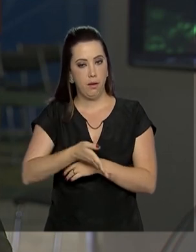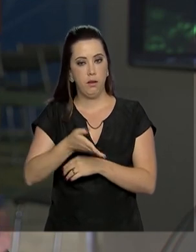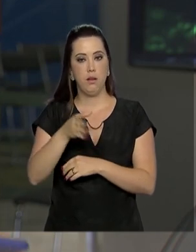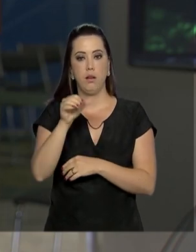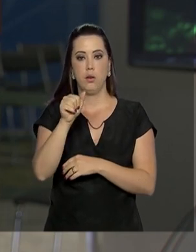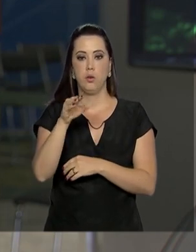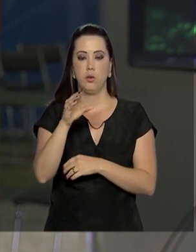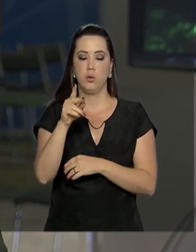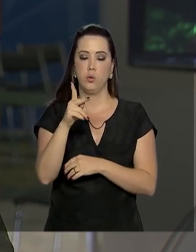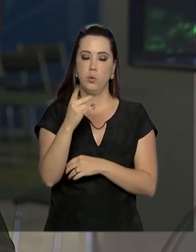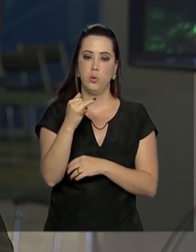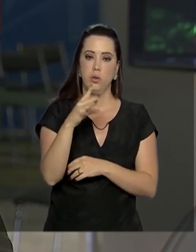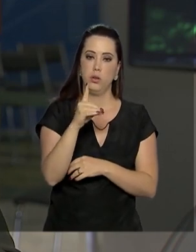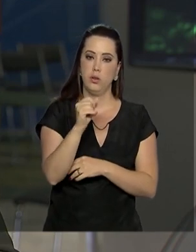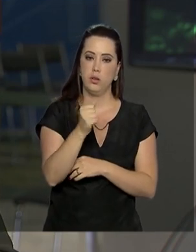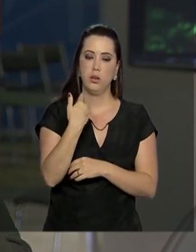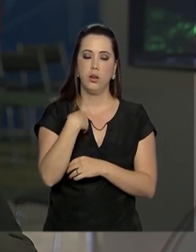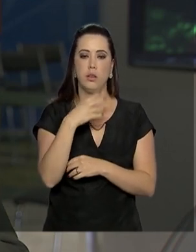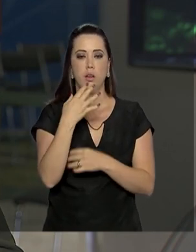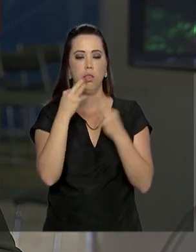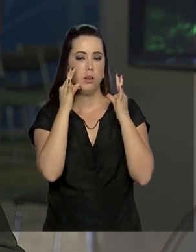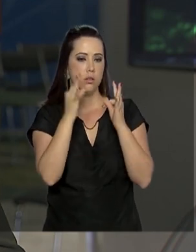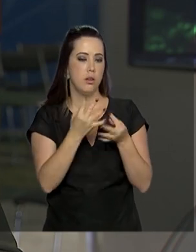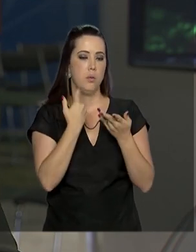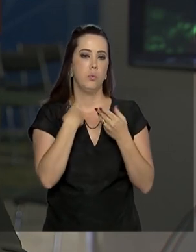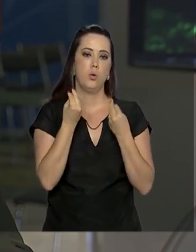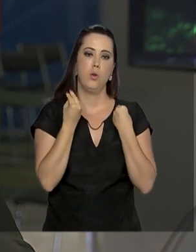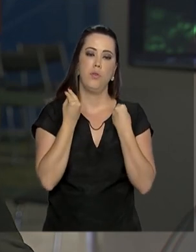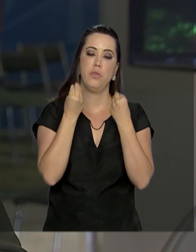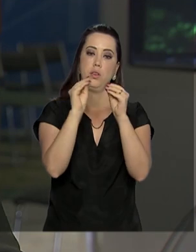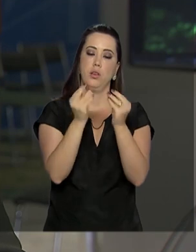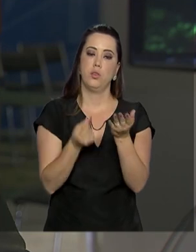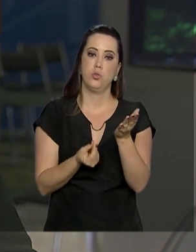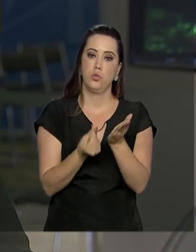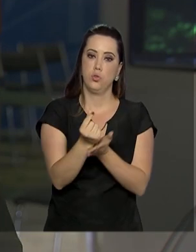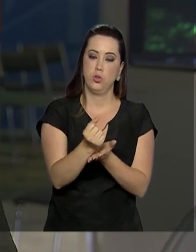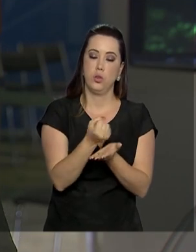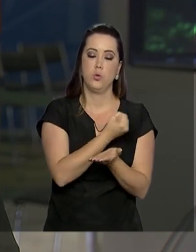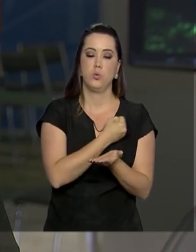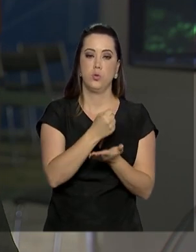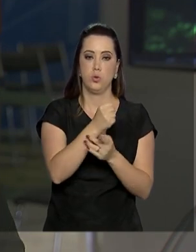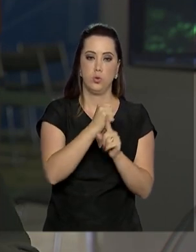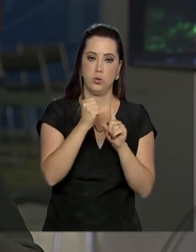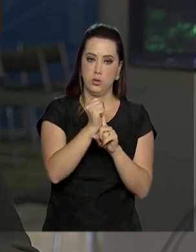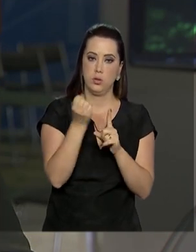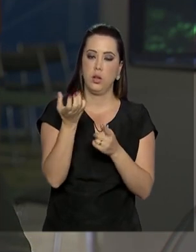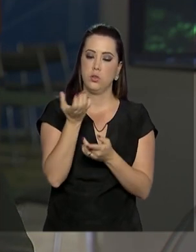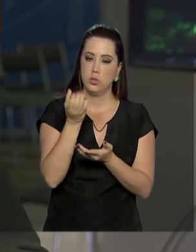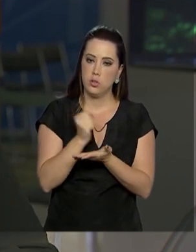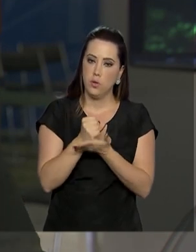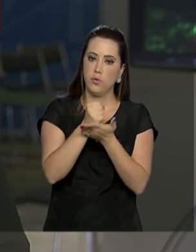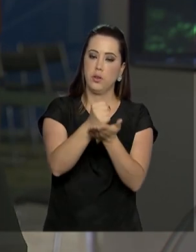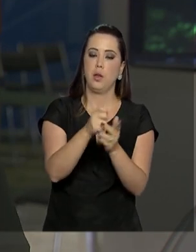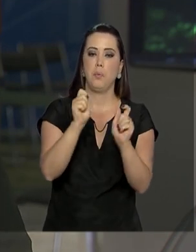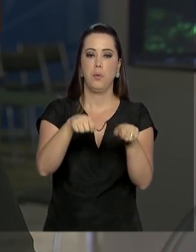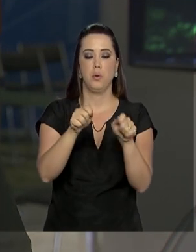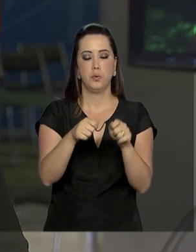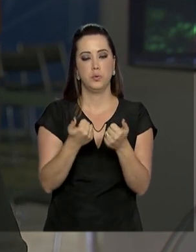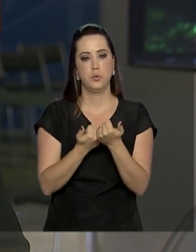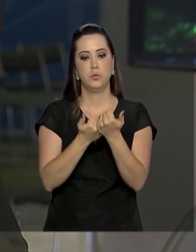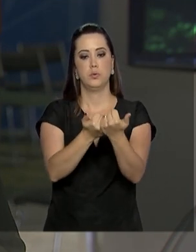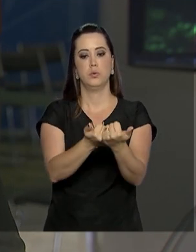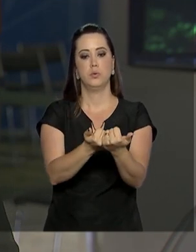sobre a operação acolhida, depoimentos e também um espaço para doação, para que a sociedade civil possa ajudar, possa doar para ajudar